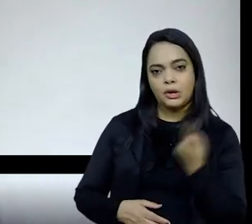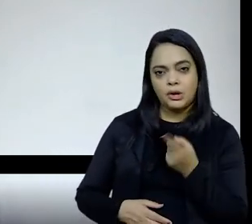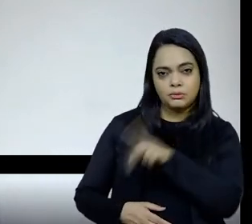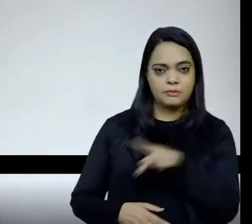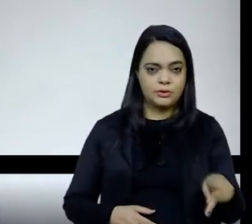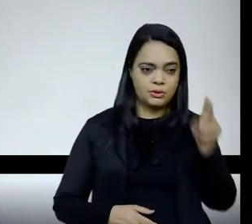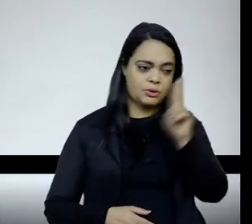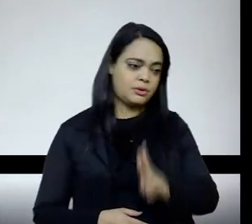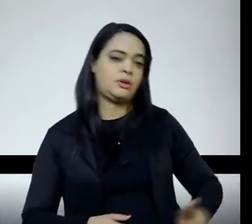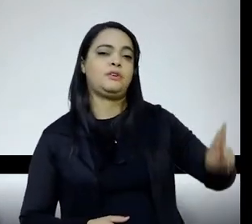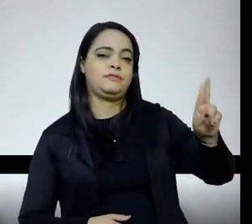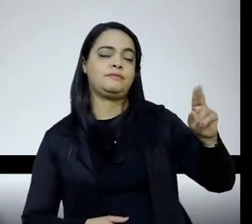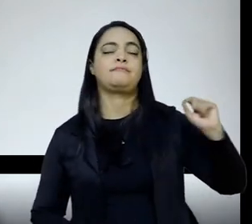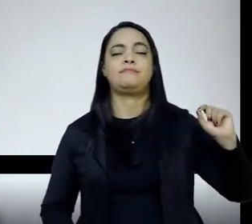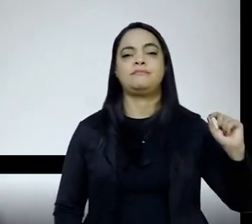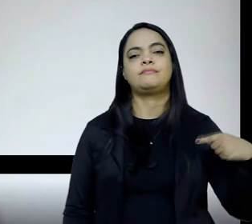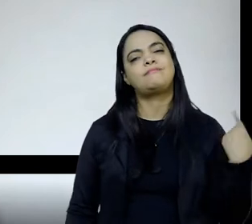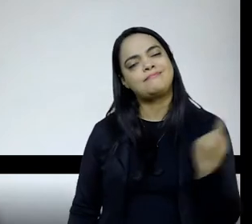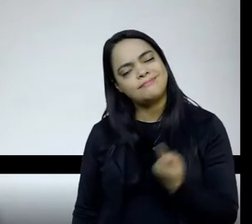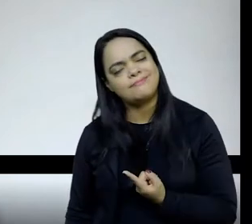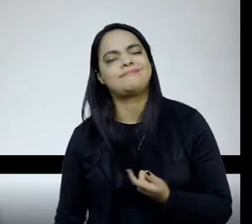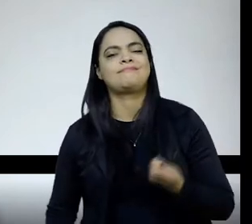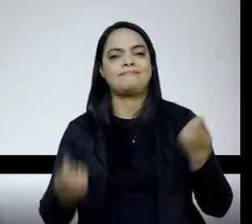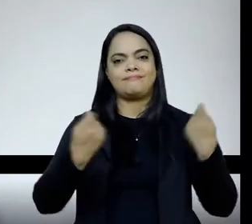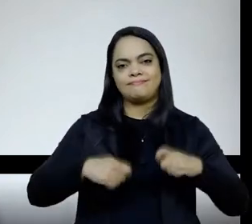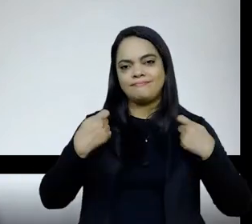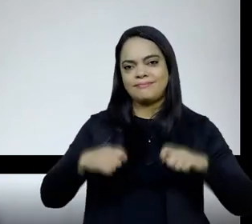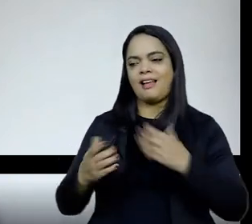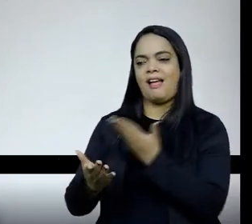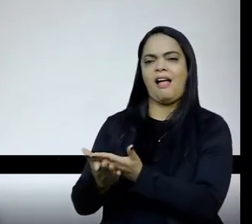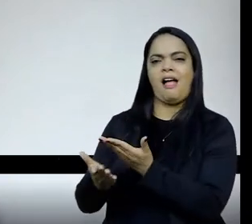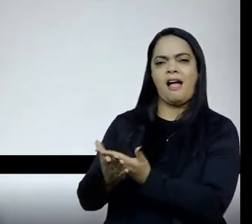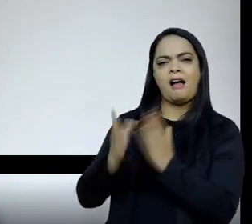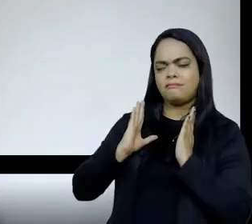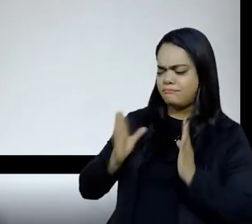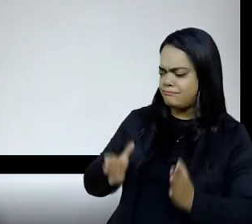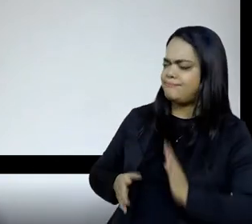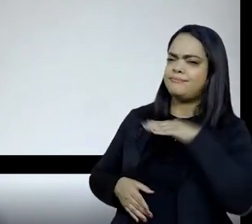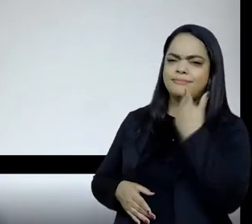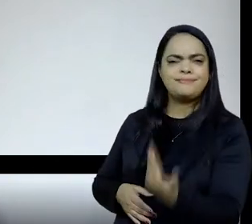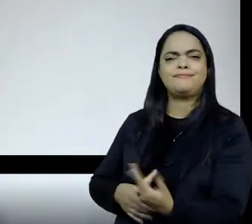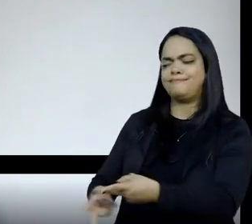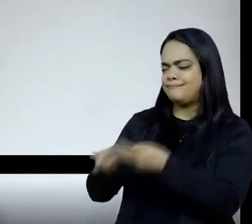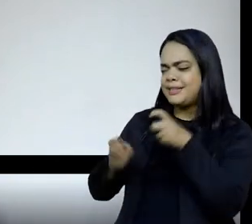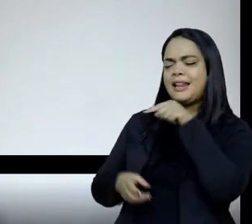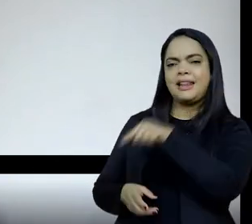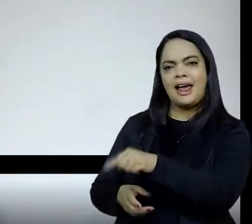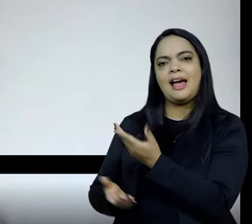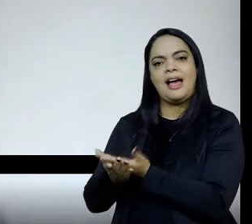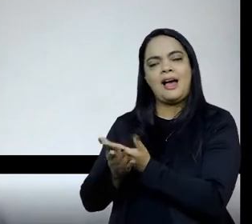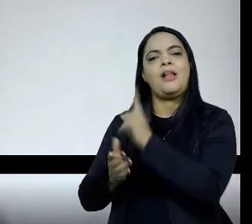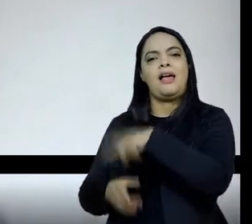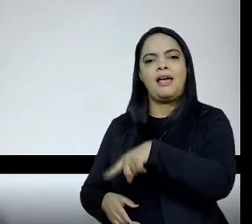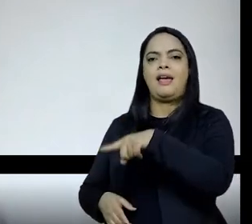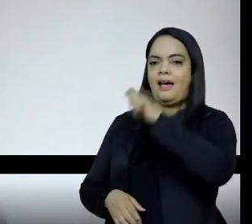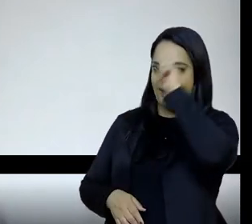professoras e professores, a gente tem que dignificar a aula como, reconhecê-la como lugar de autoria por excelência da gente.